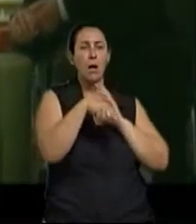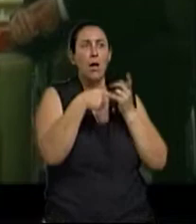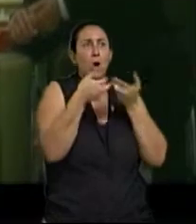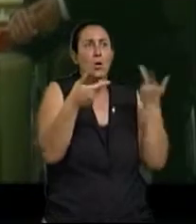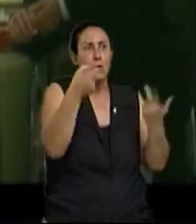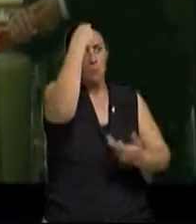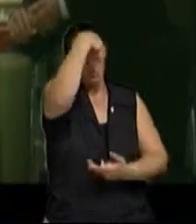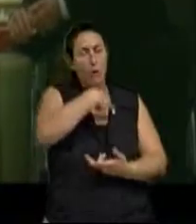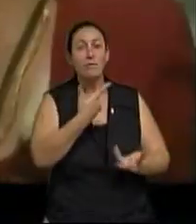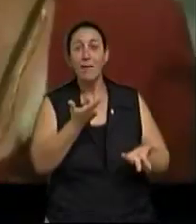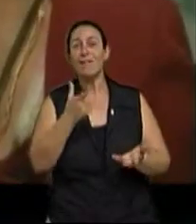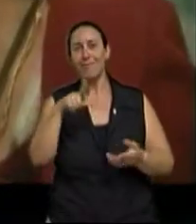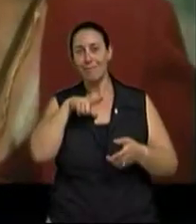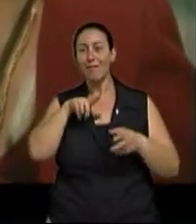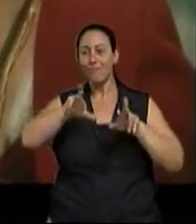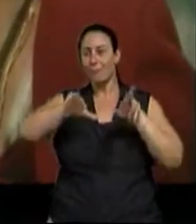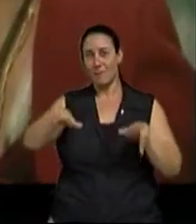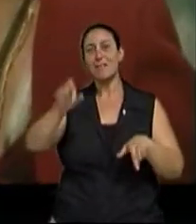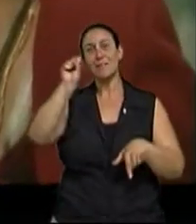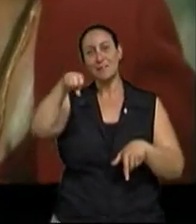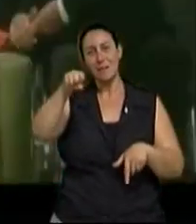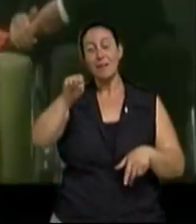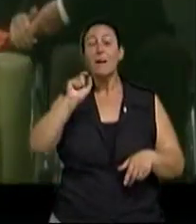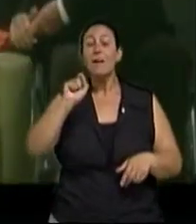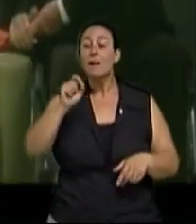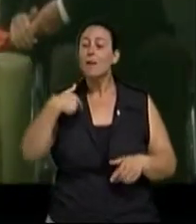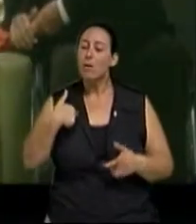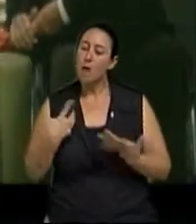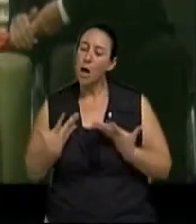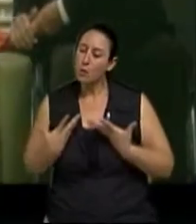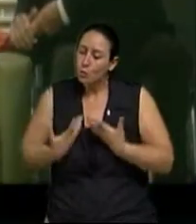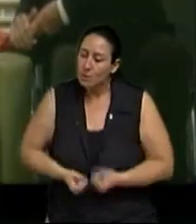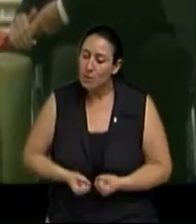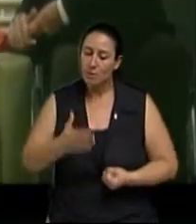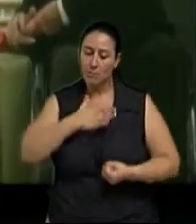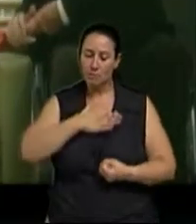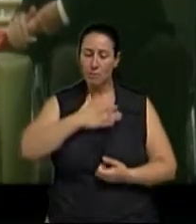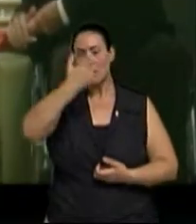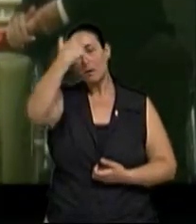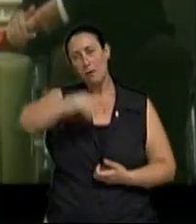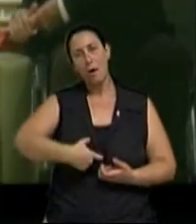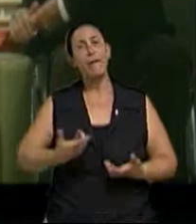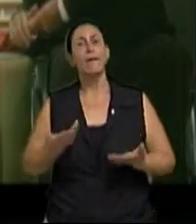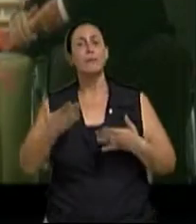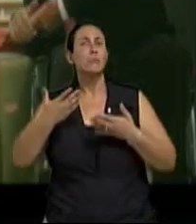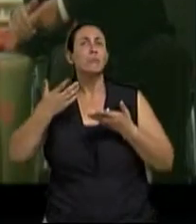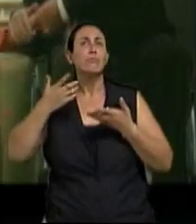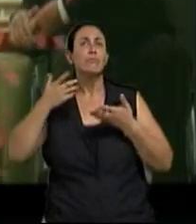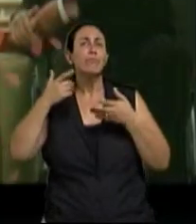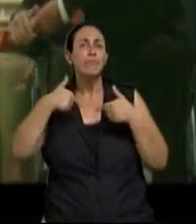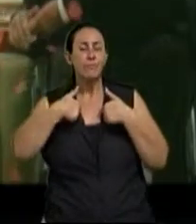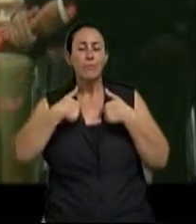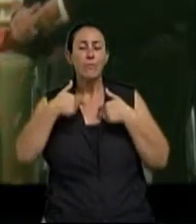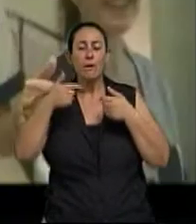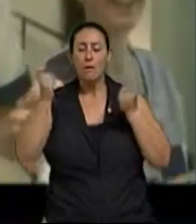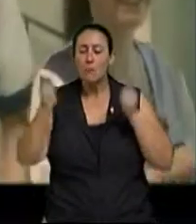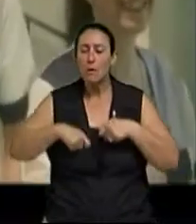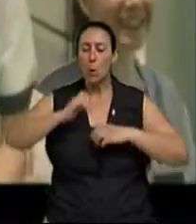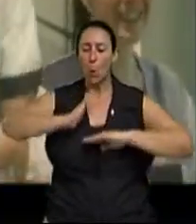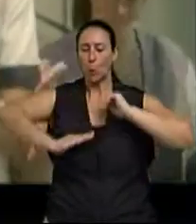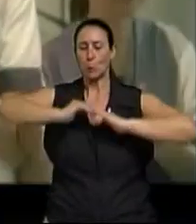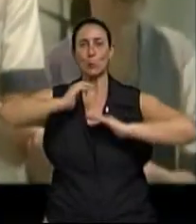ser. Ou seja, se assumir como é em sua intensidade, em tudo aquilo que tem, assim como nós somos.